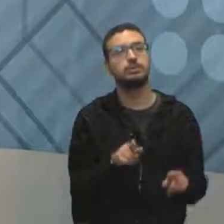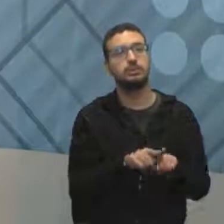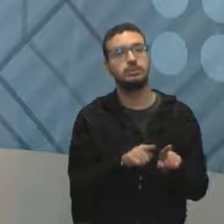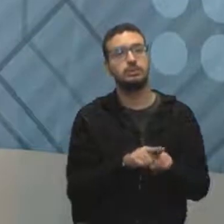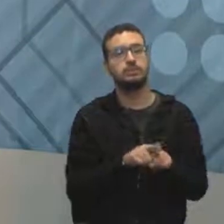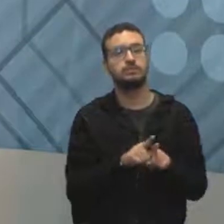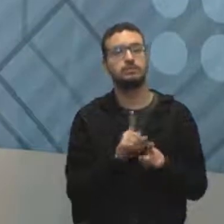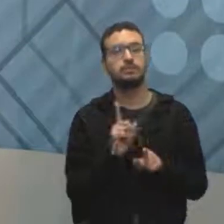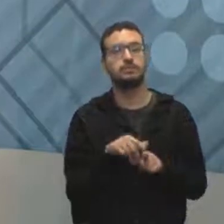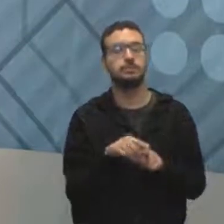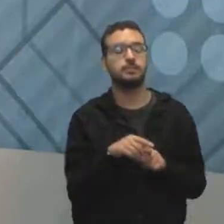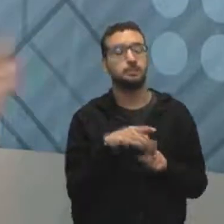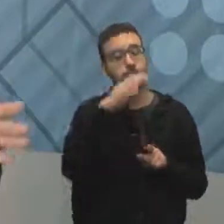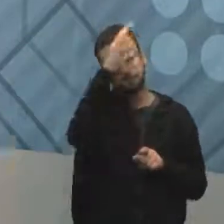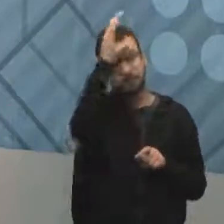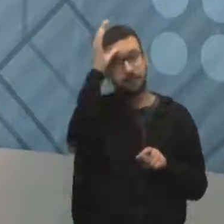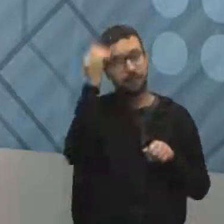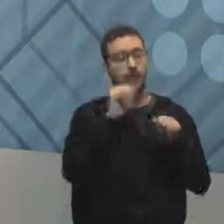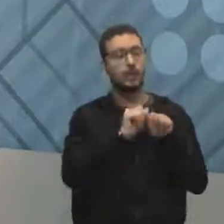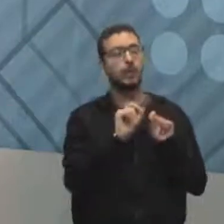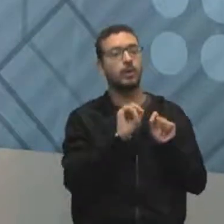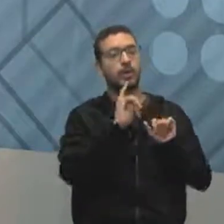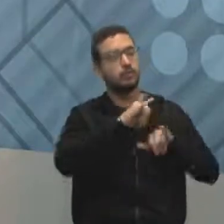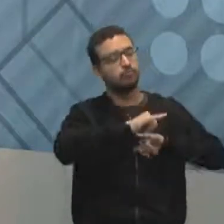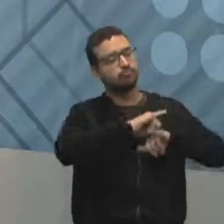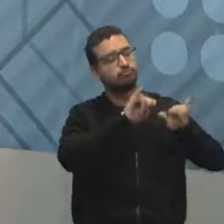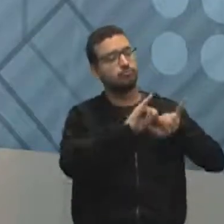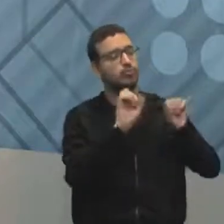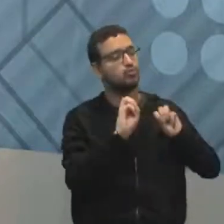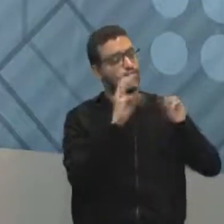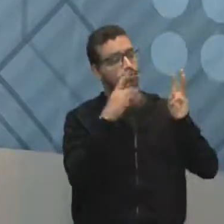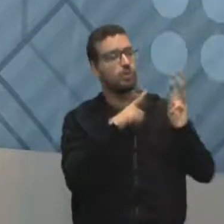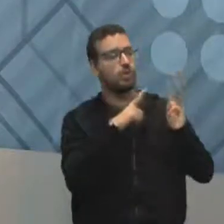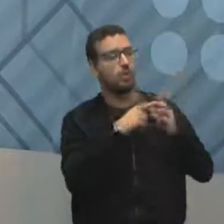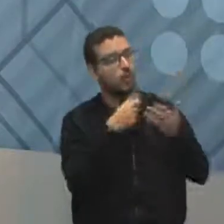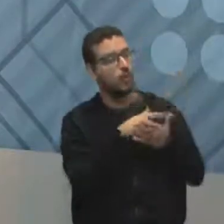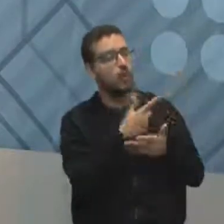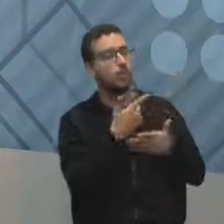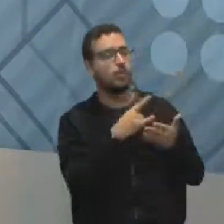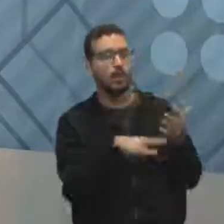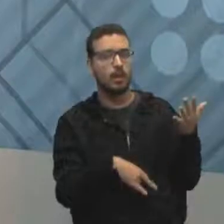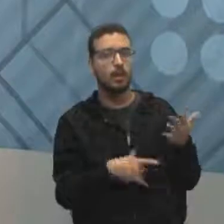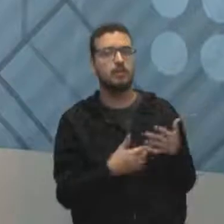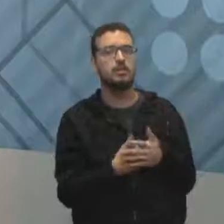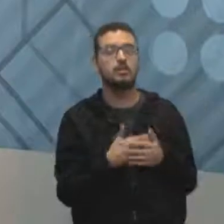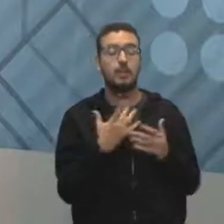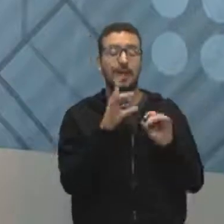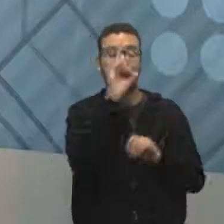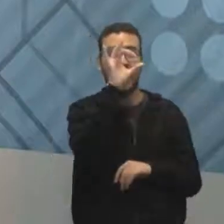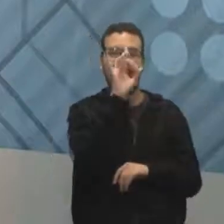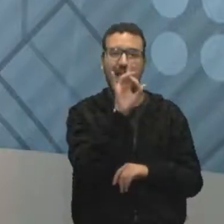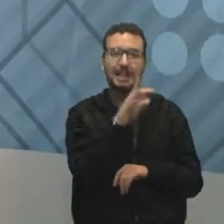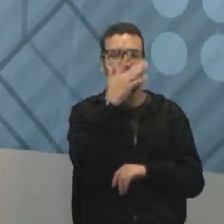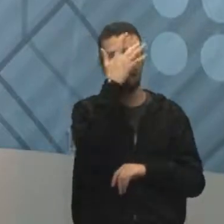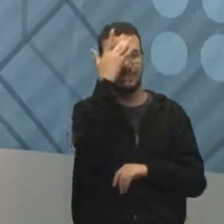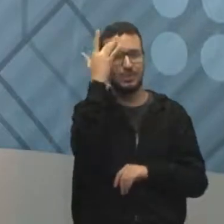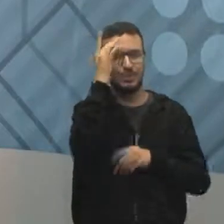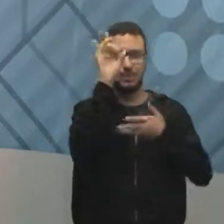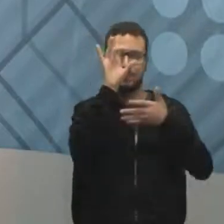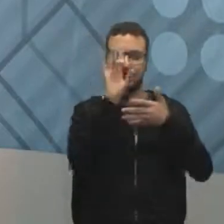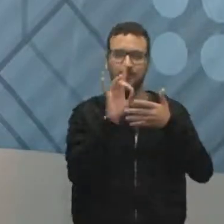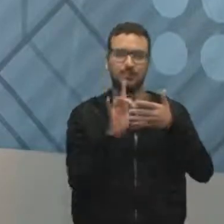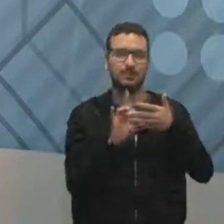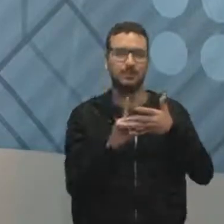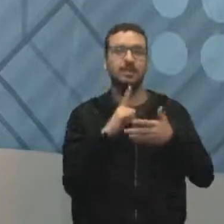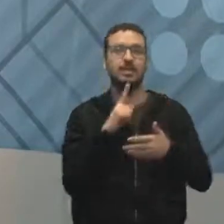fazer propaganda, né, olha, vai ter show, compre os ingressos. então, cada pessoinha lá do nosso projeto